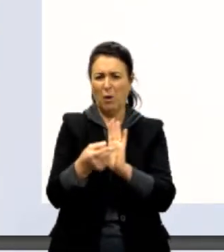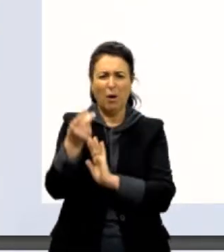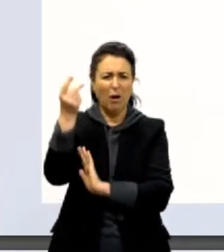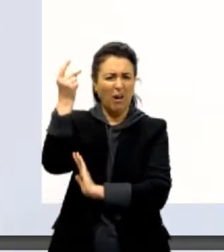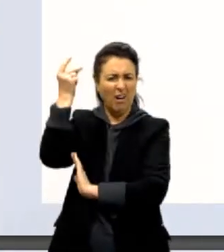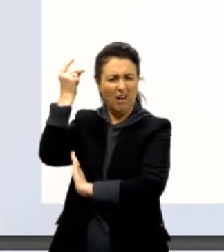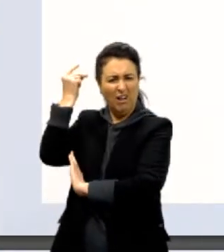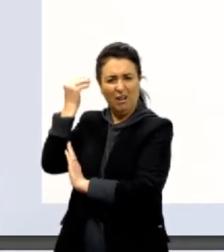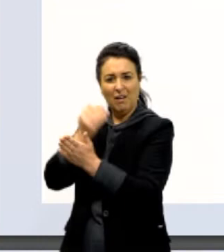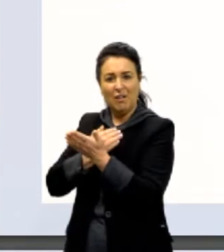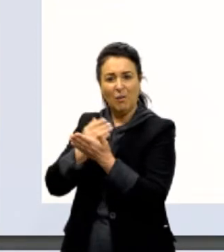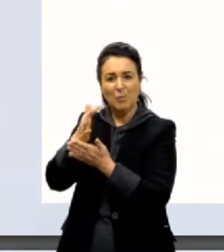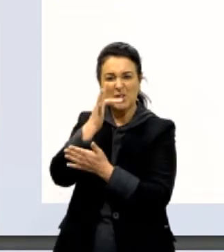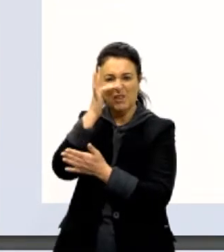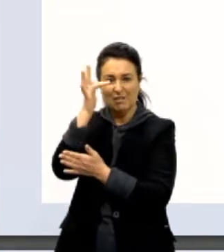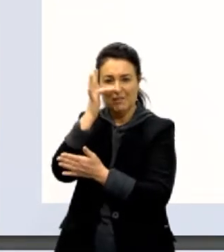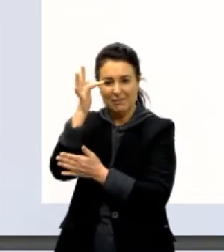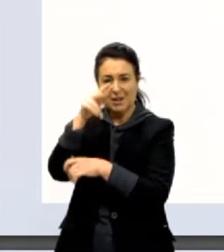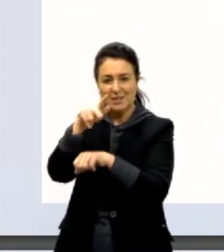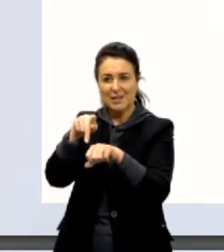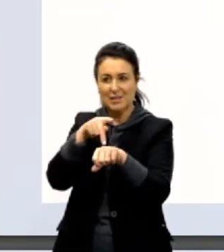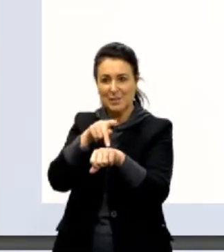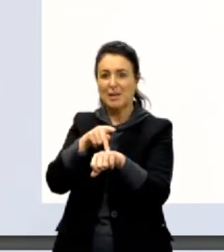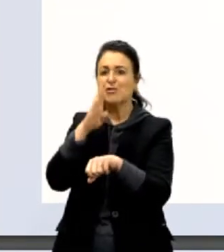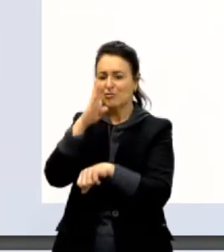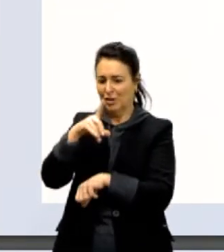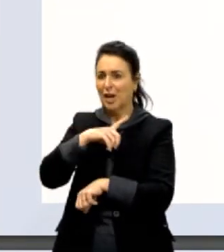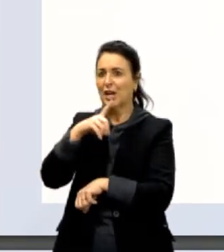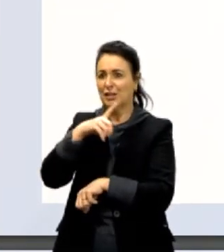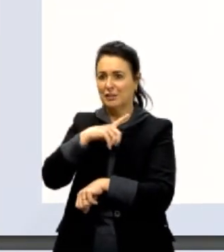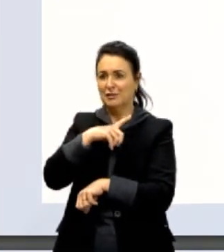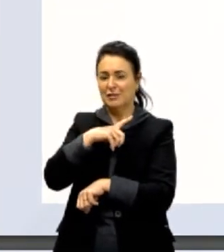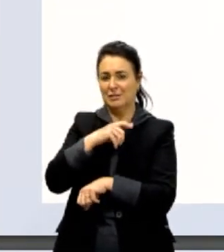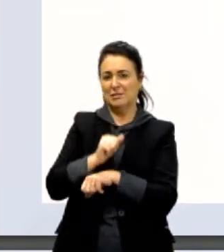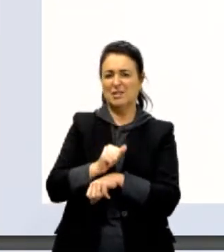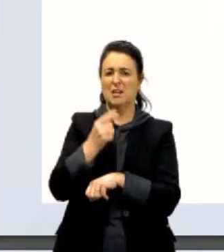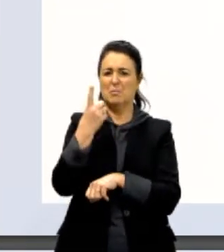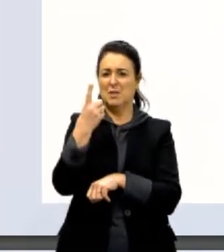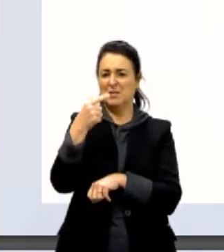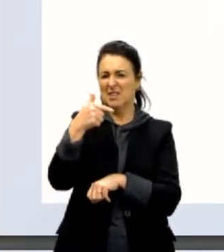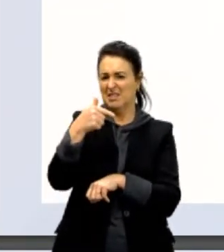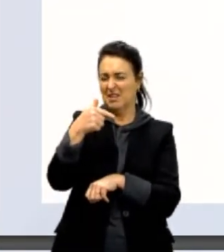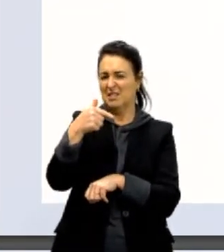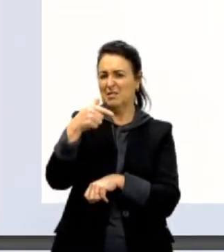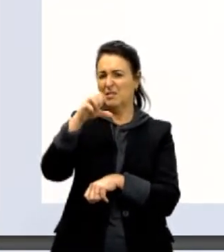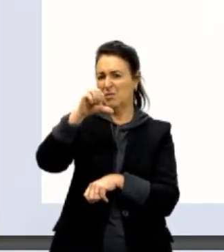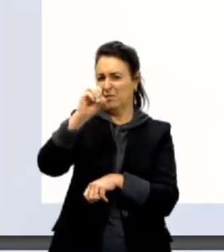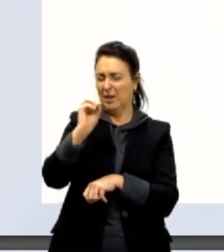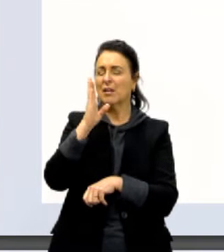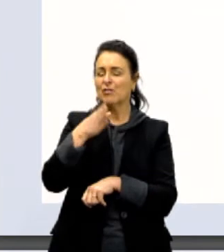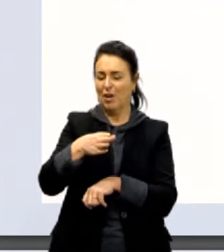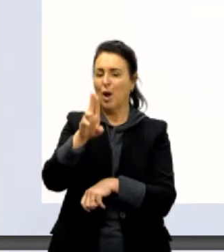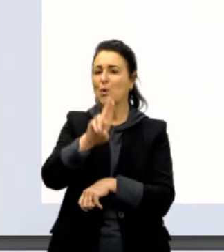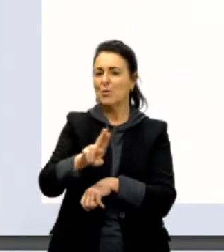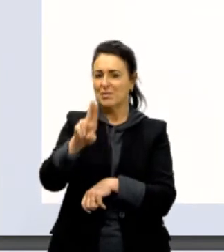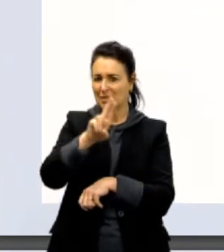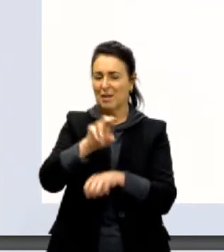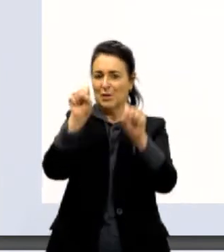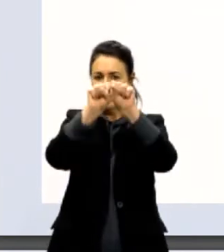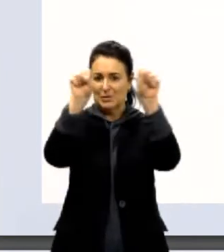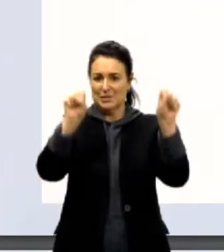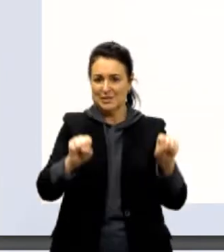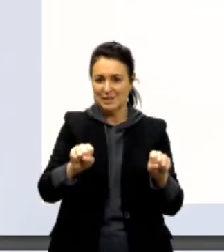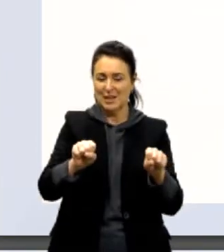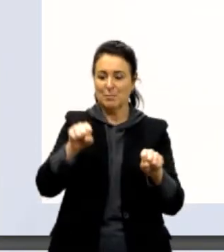França, tá, bem do início essas três aqui já existiam lá na França, lá por 1790, já, o Sistema Métrico